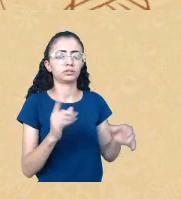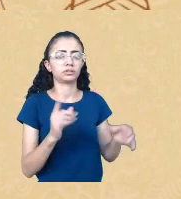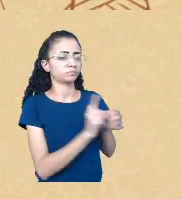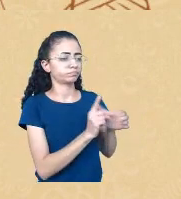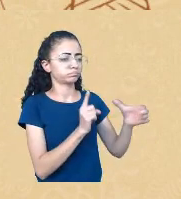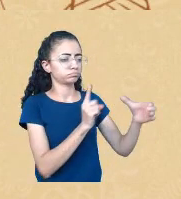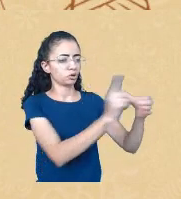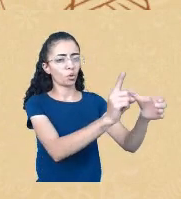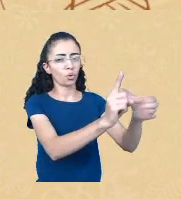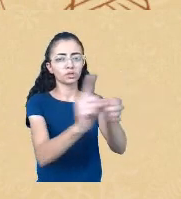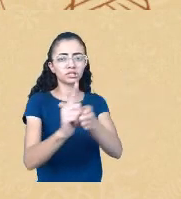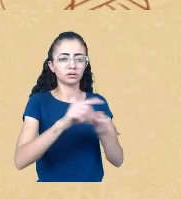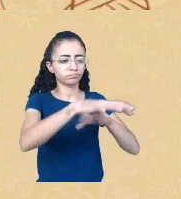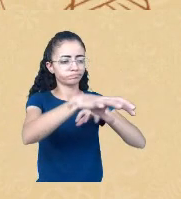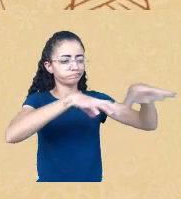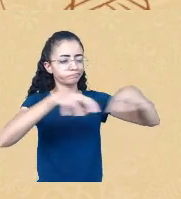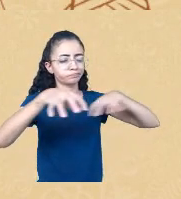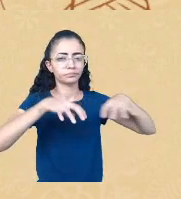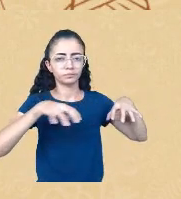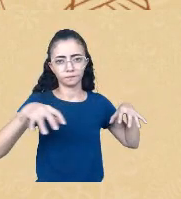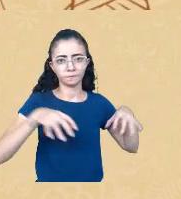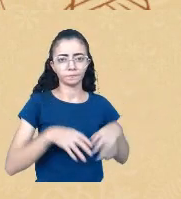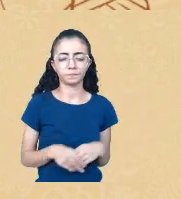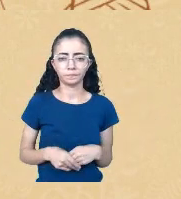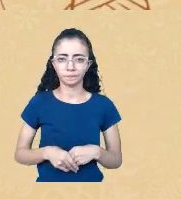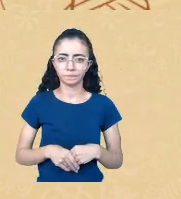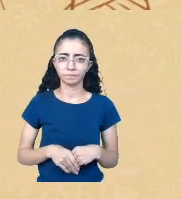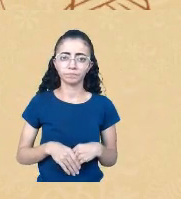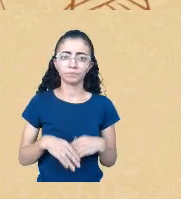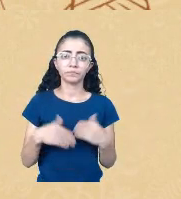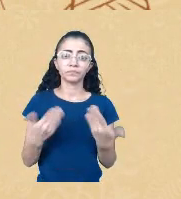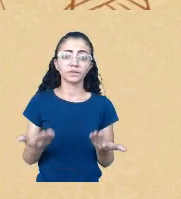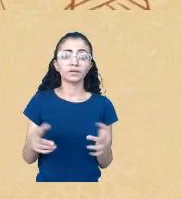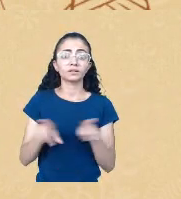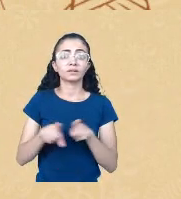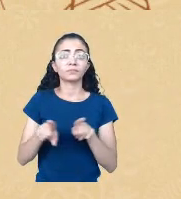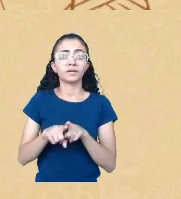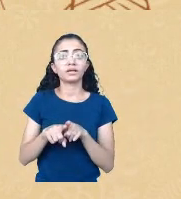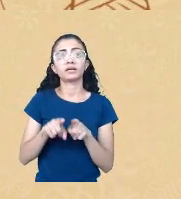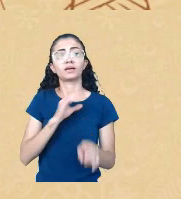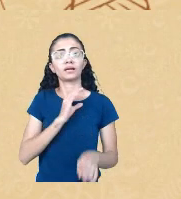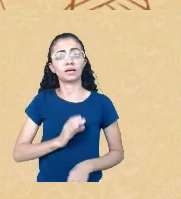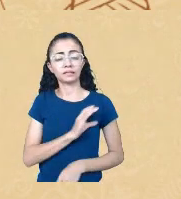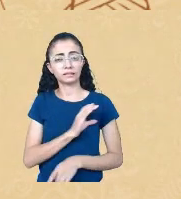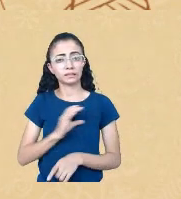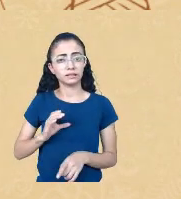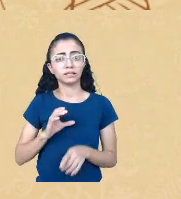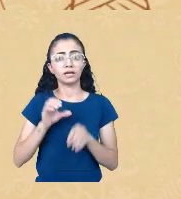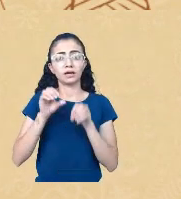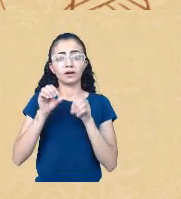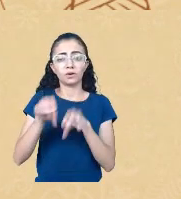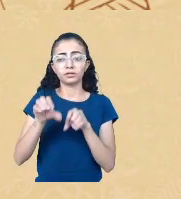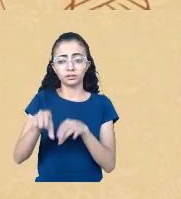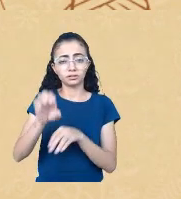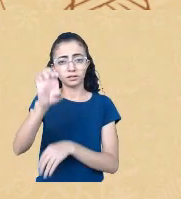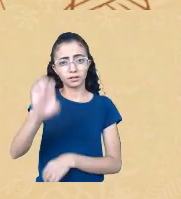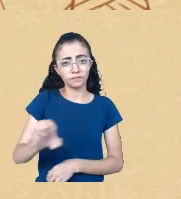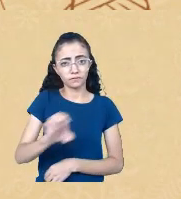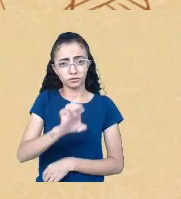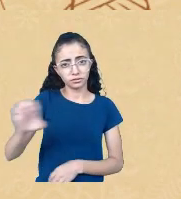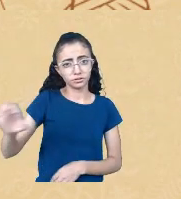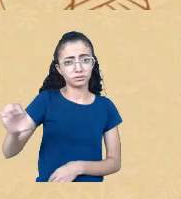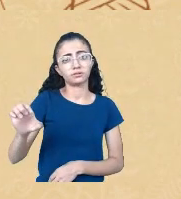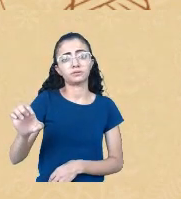catequização e a evangelização tiveram uma importância muito grande porque assim se